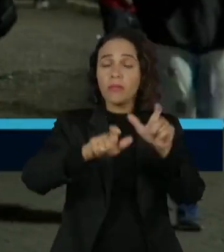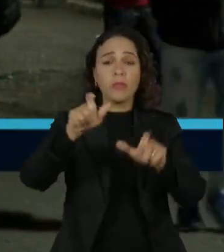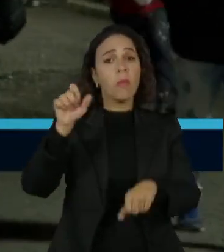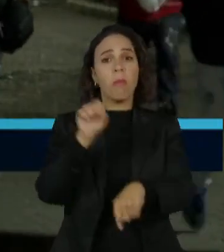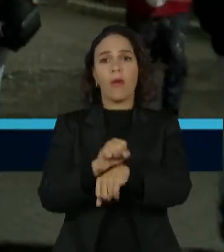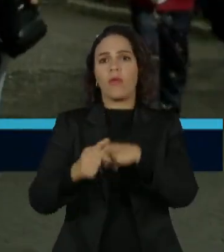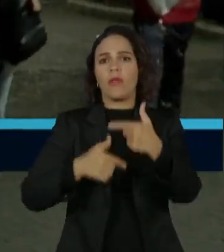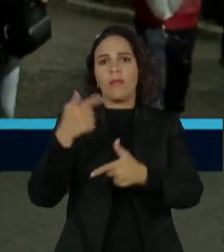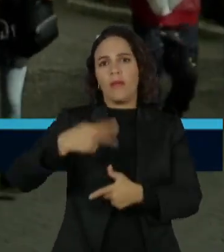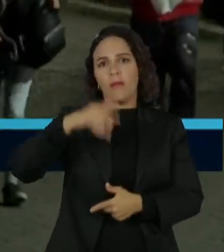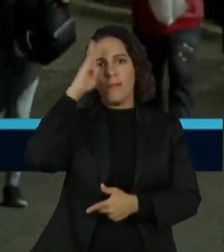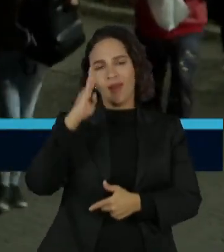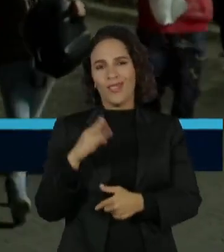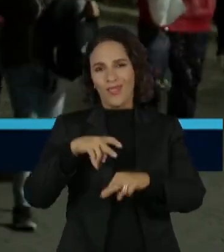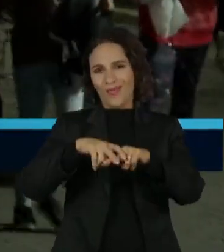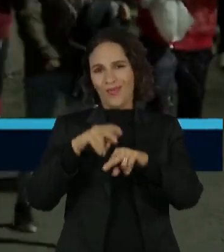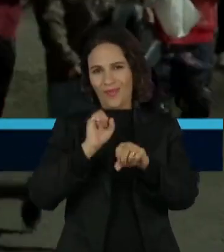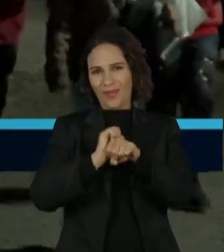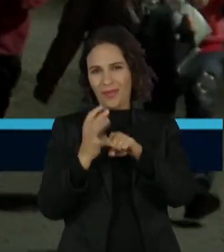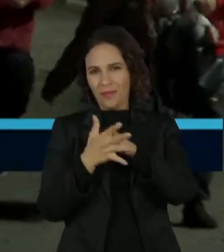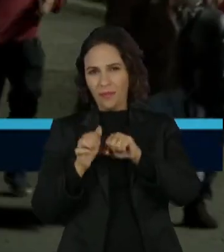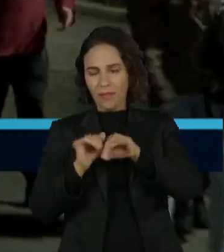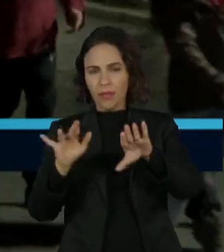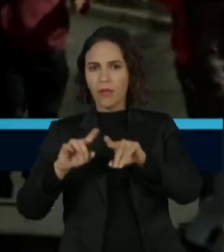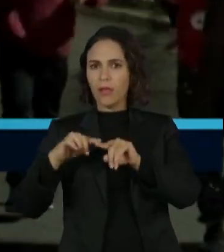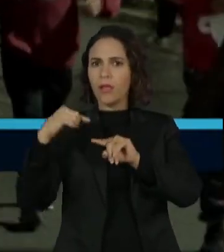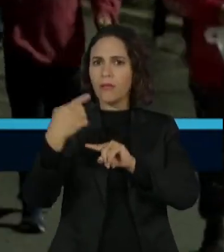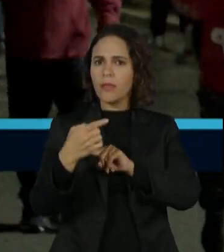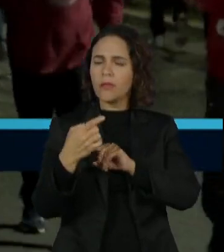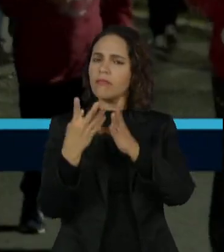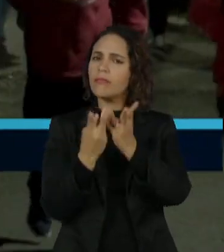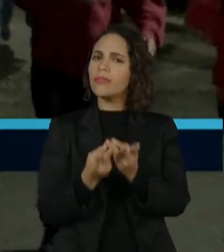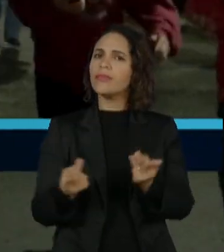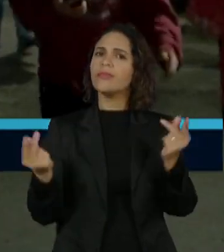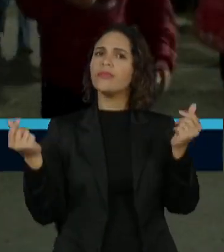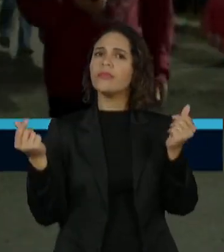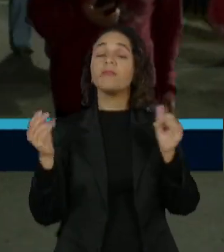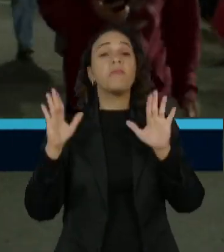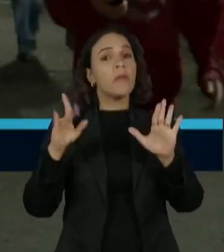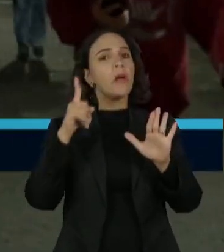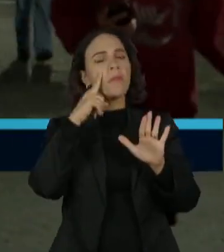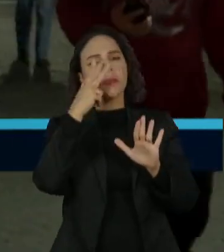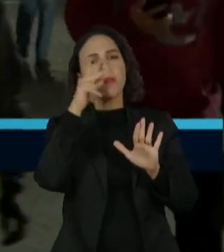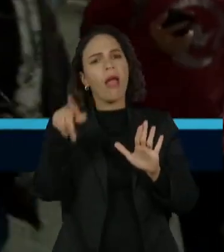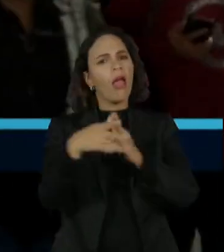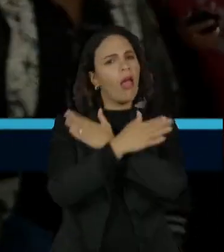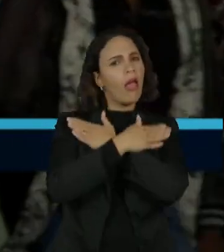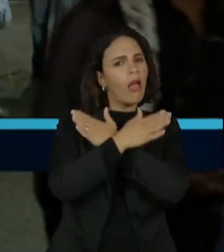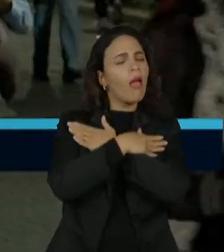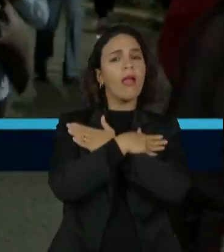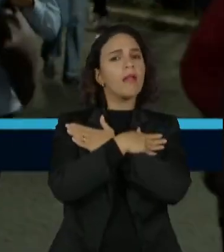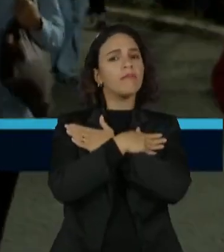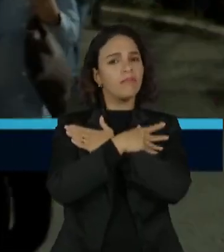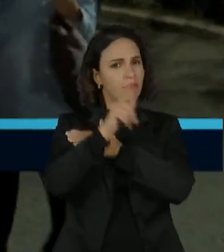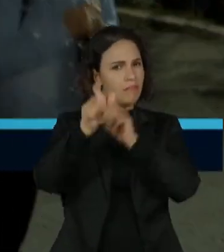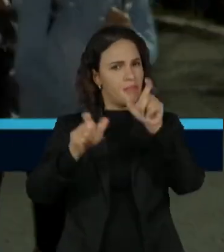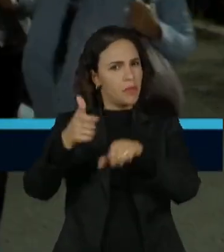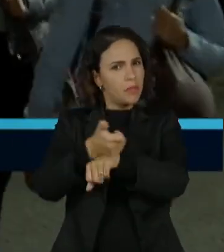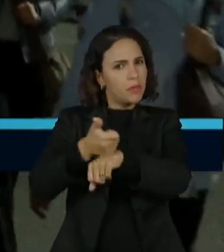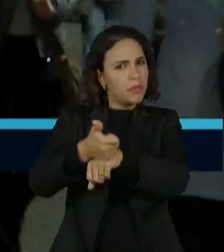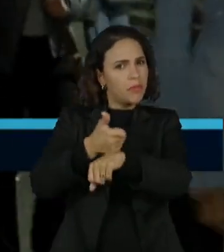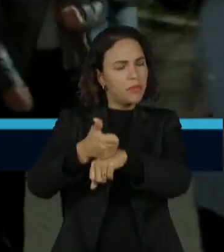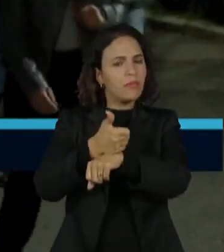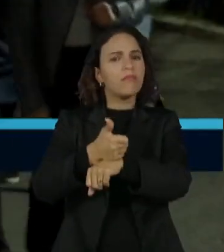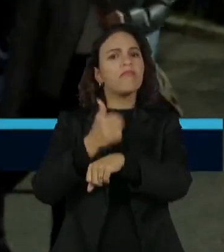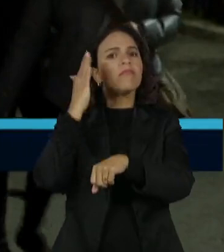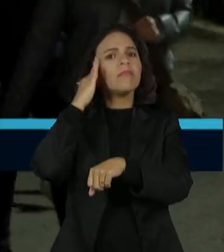no Brasil desde a pandemia. Mas mesmo com um efeito que pode mascarar o desemprego no país, especialistas consideram que